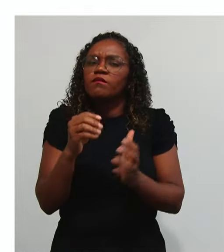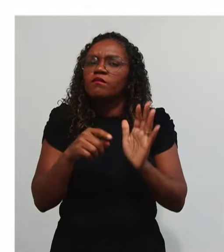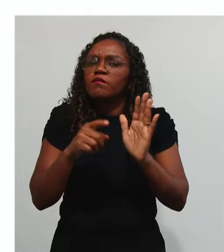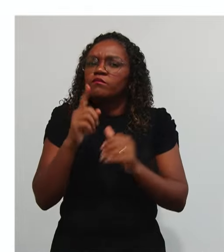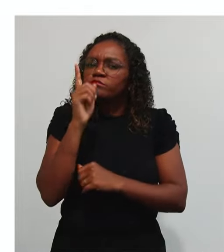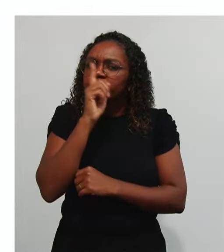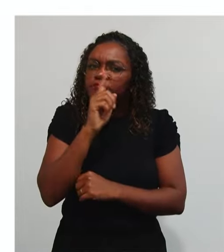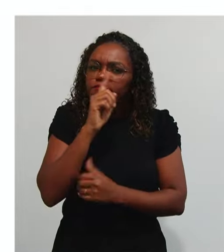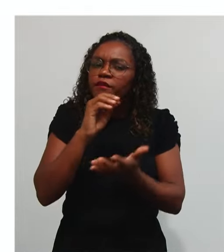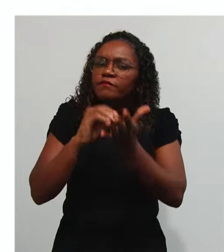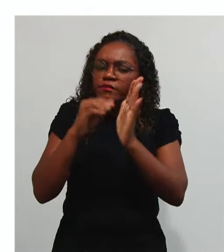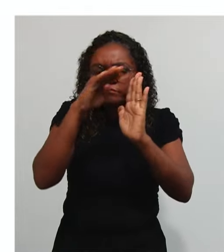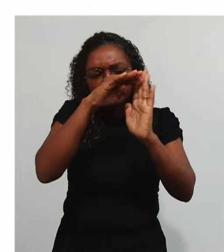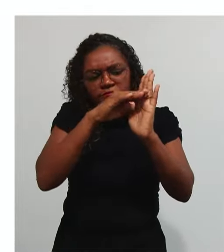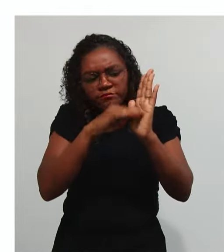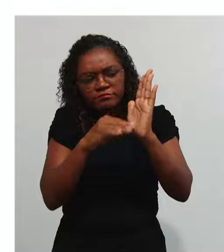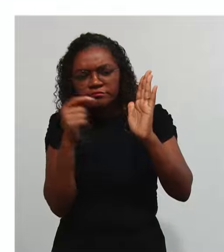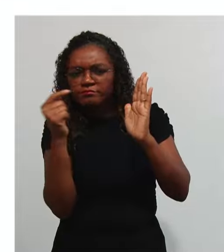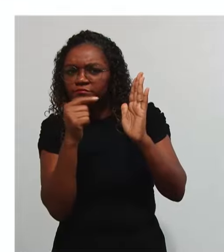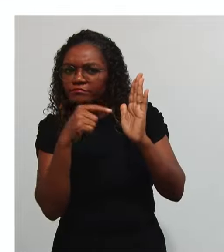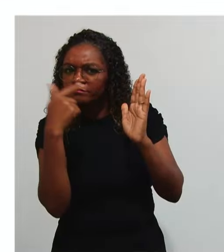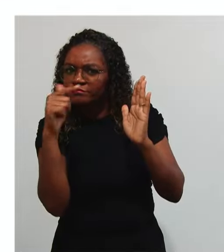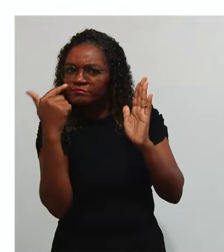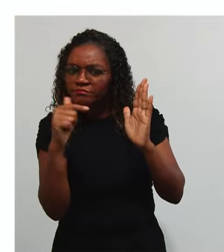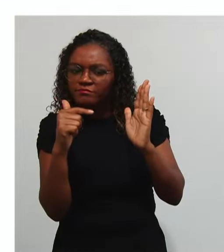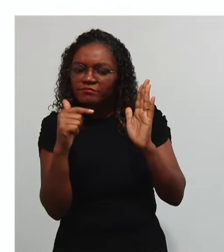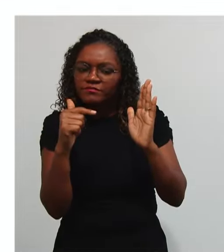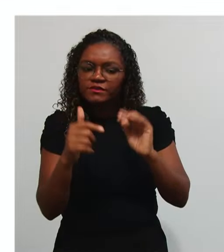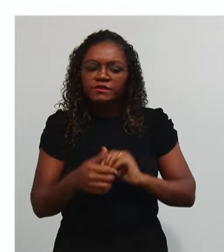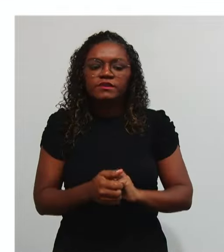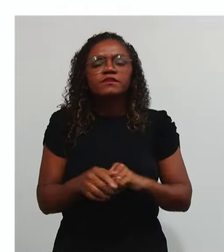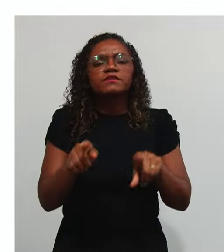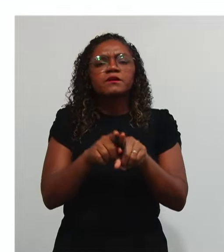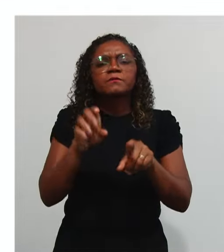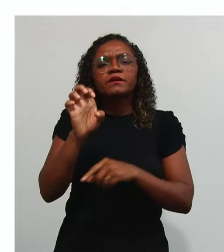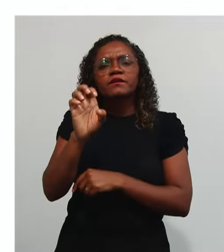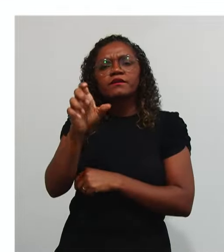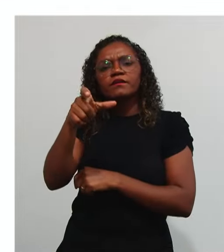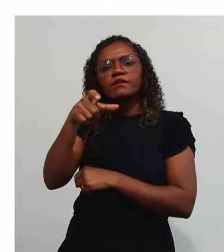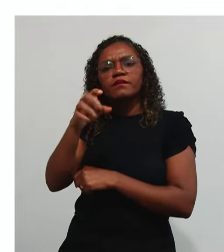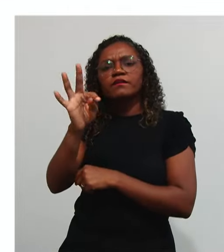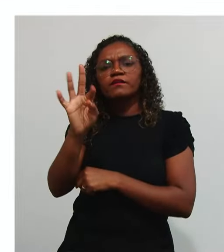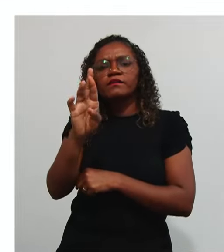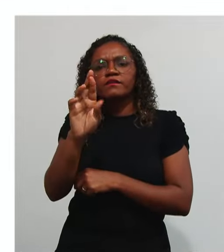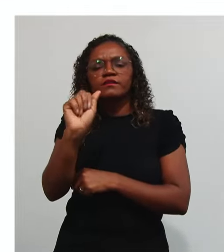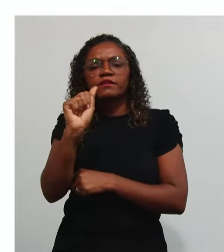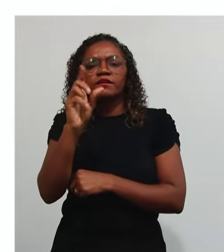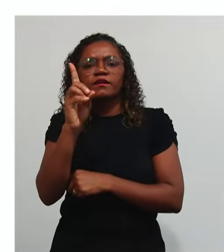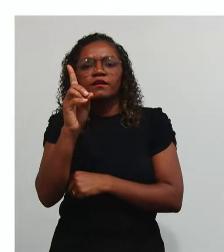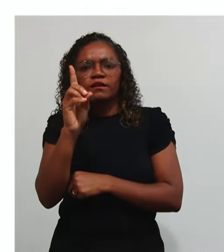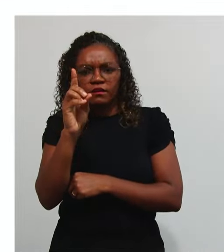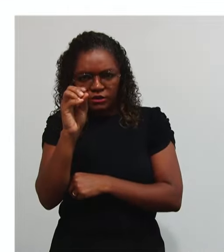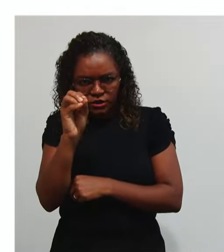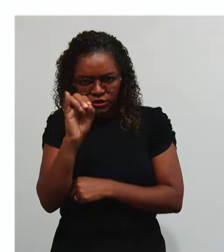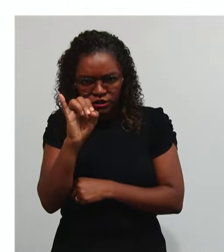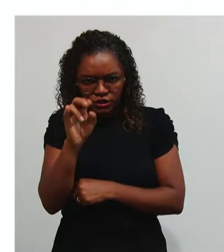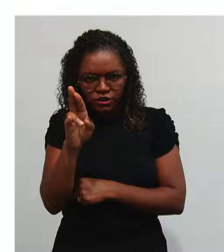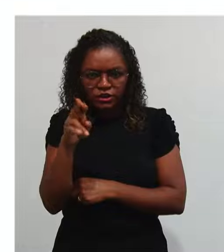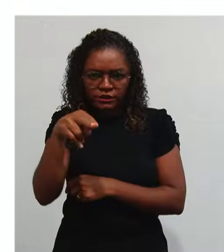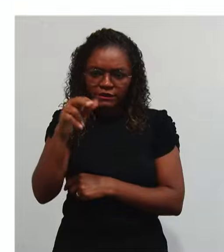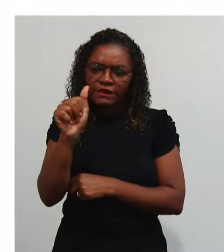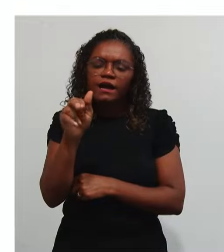Essa tomada De conta Especial E as extraordinárias Elas ocorrem Em virtude Da extinção Da